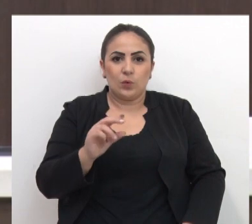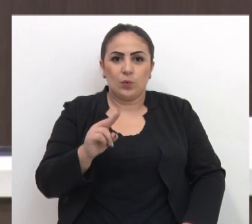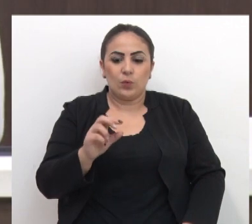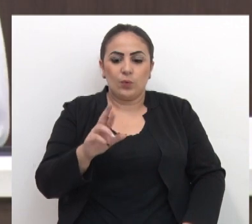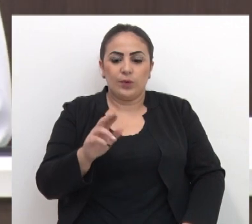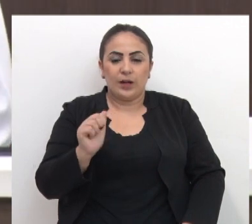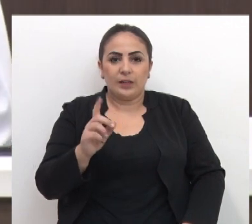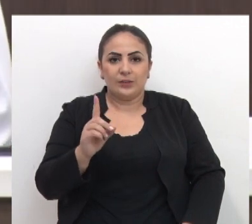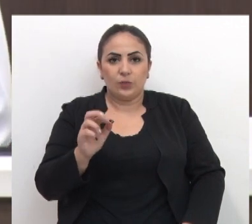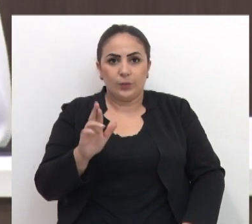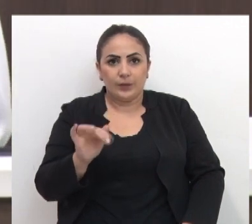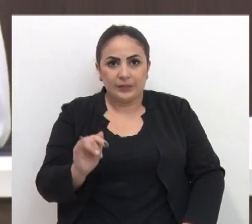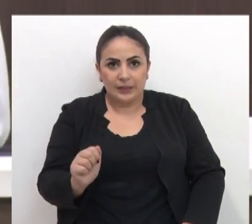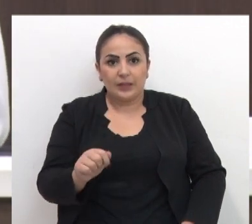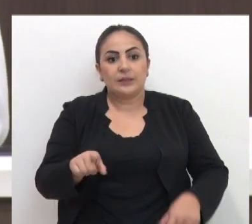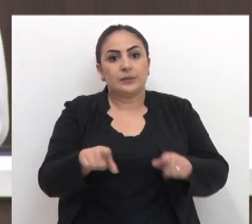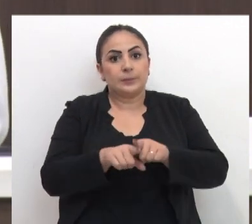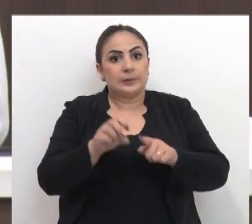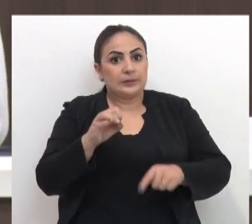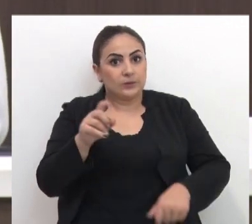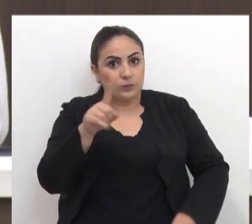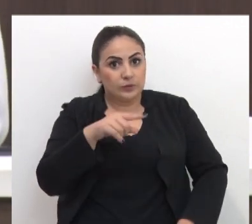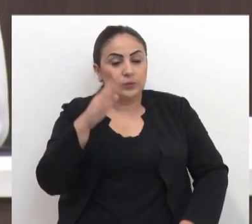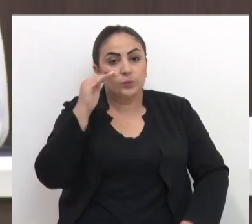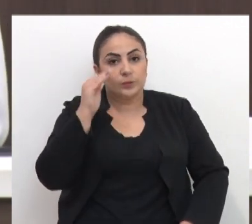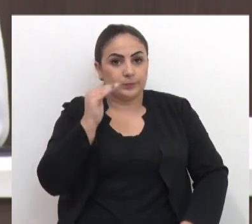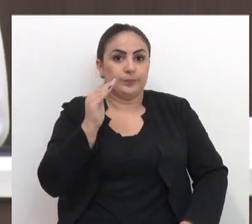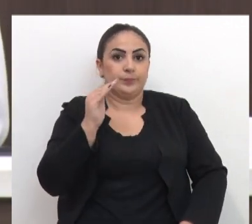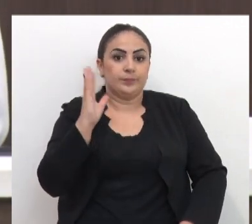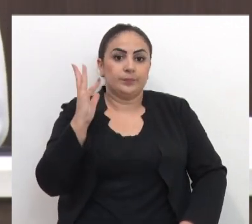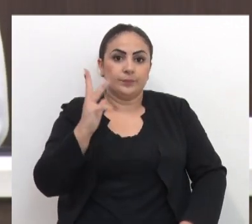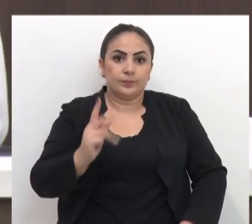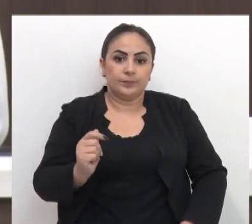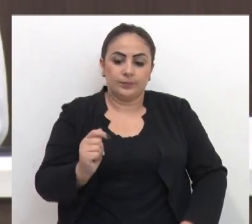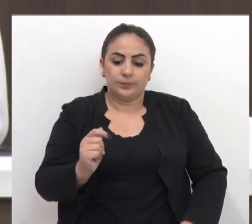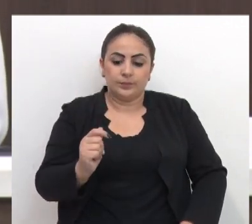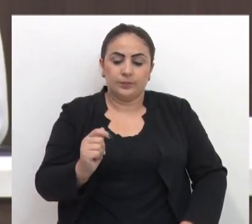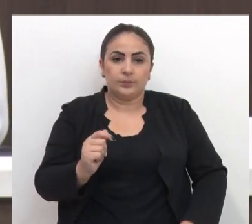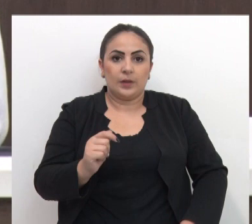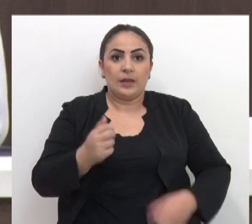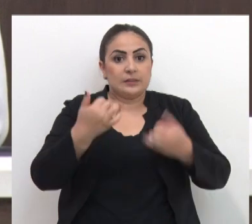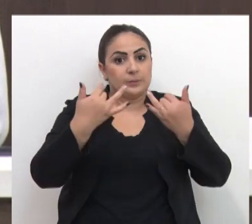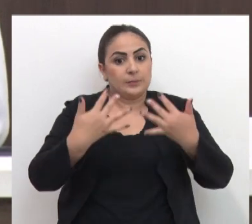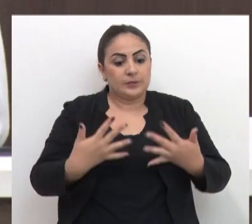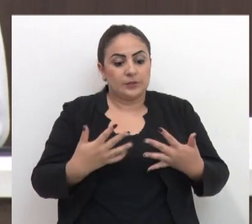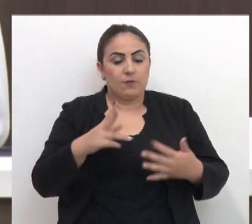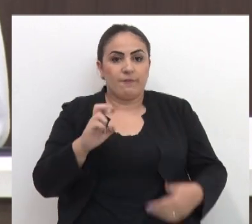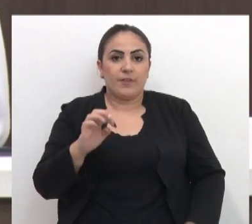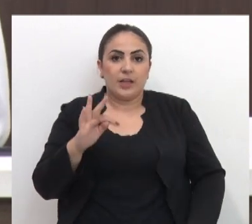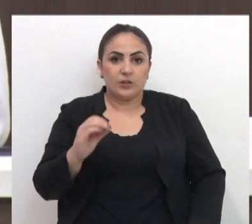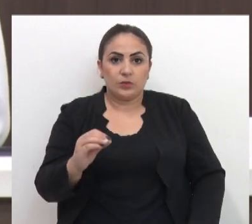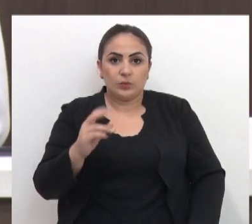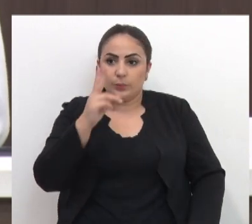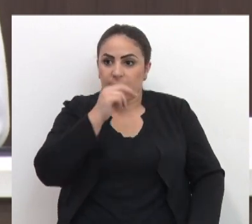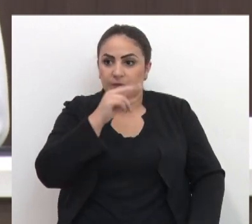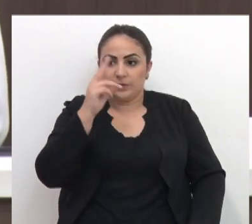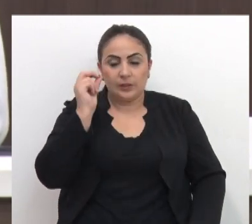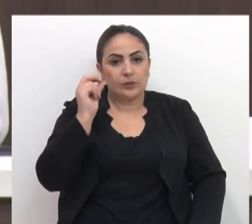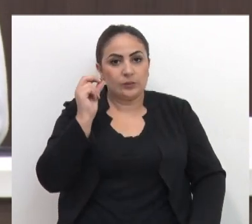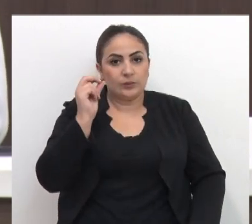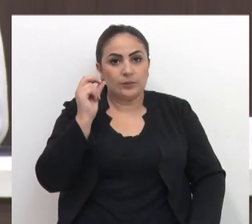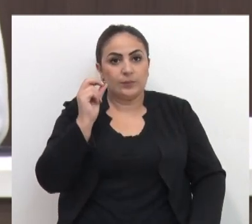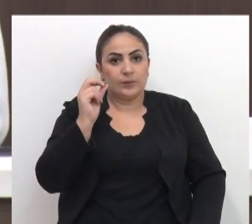E se os senhores observarem a justificativa do veto do senhor prefeito,